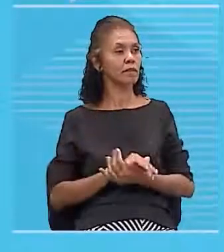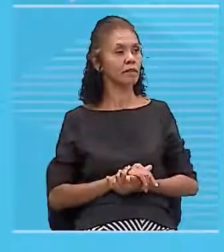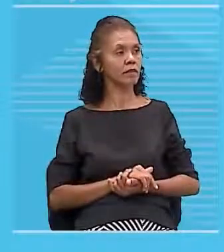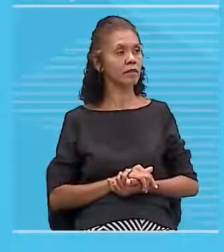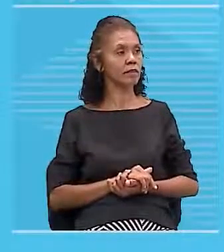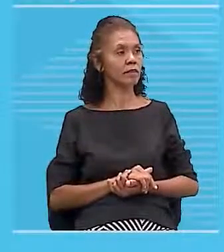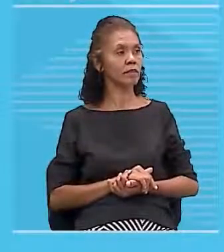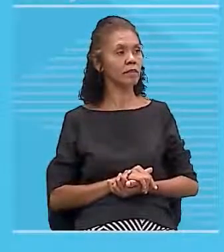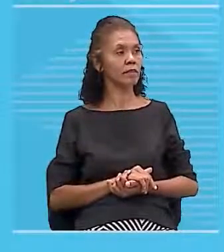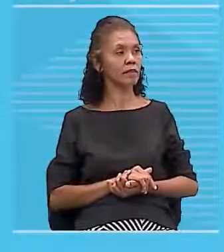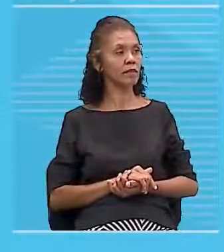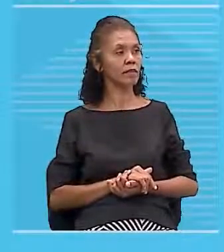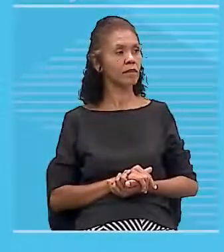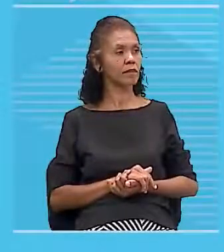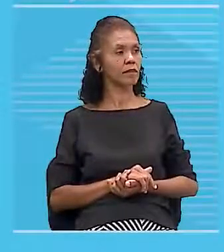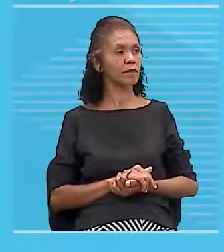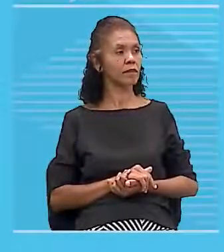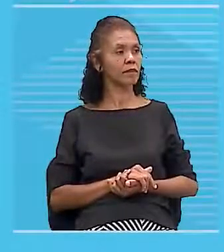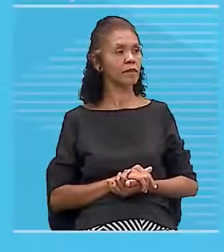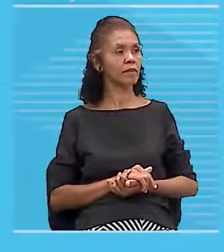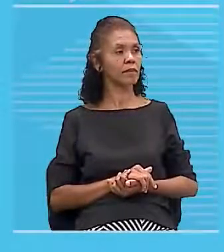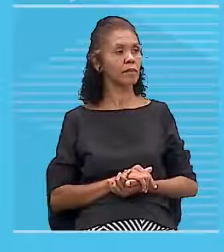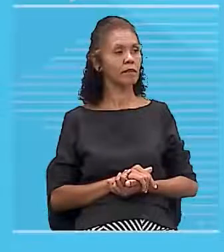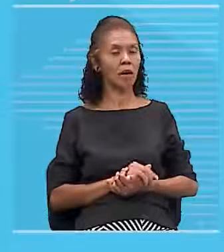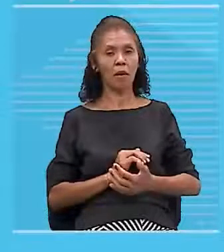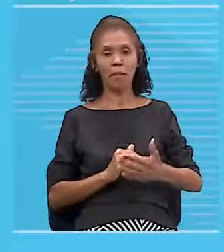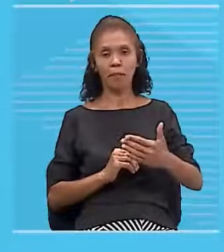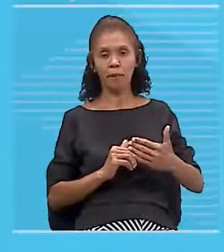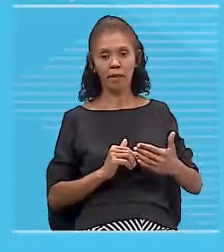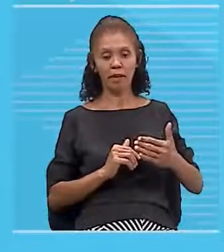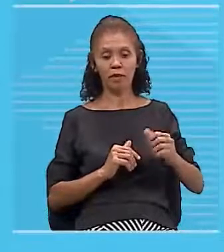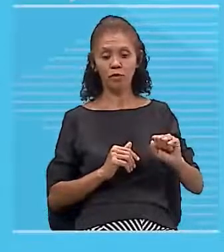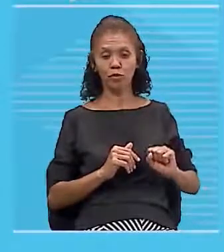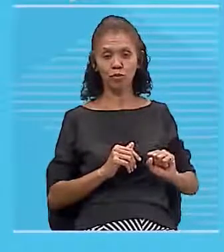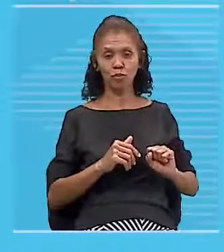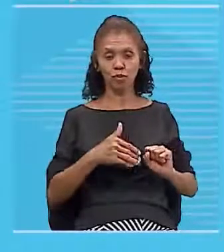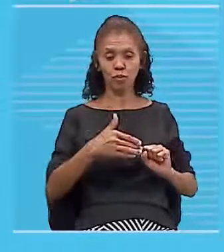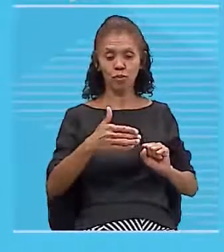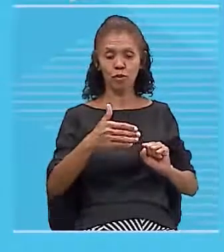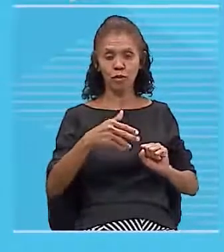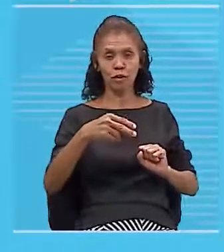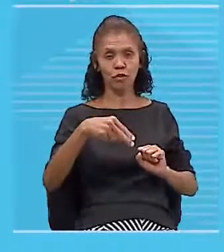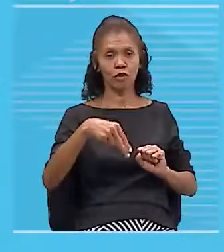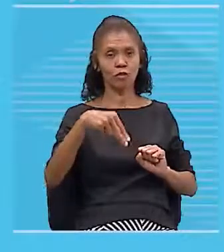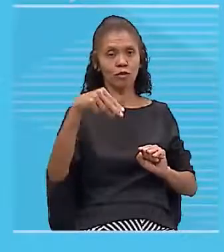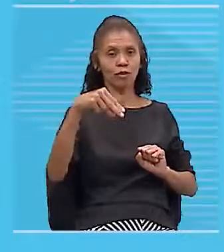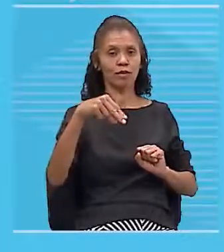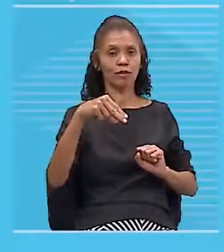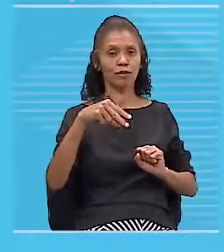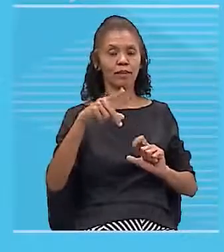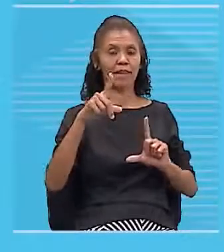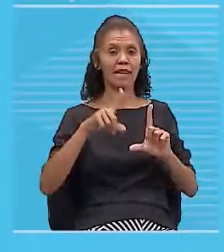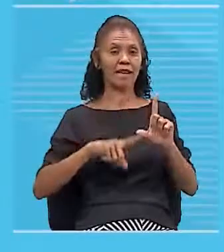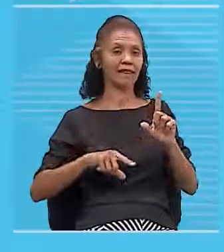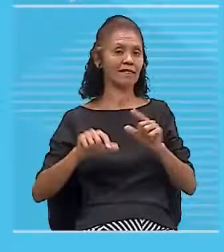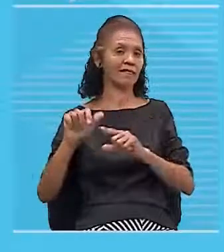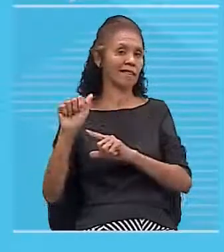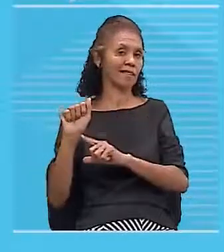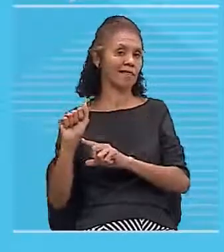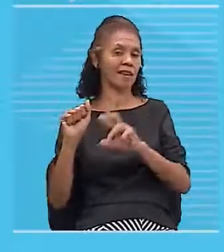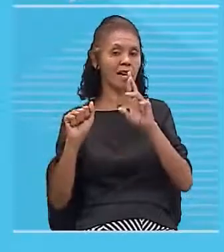conferir isso na letra A, certo? Letra A é o nosso